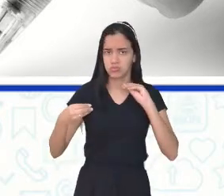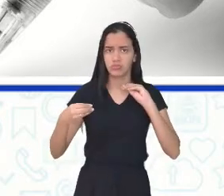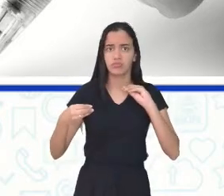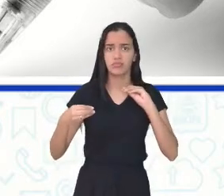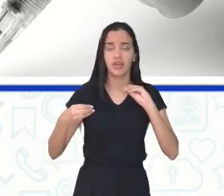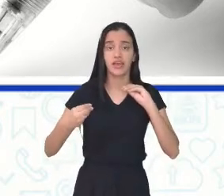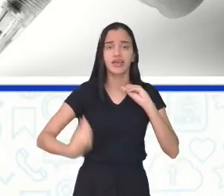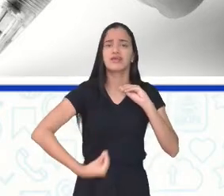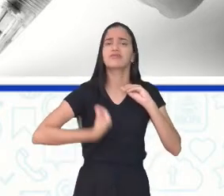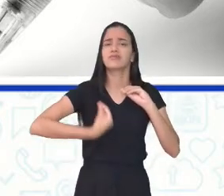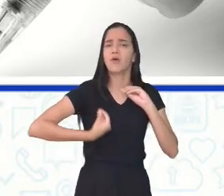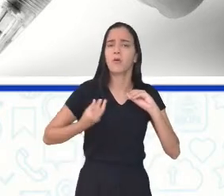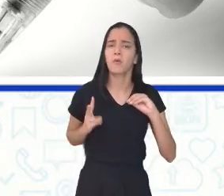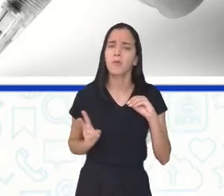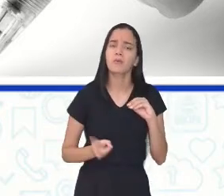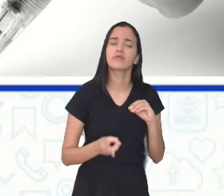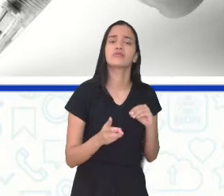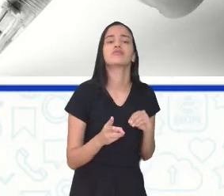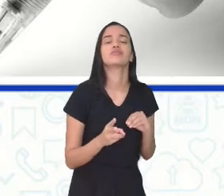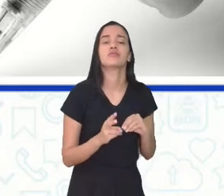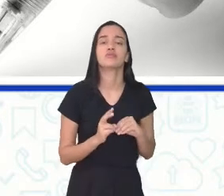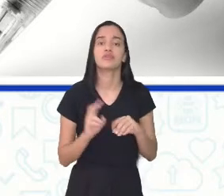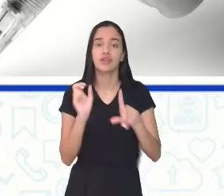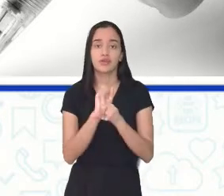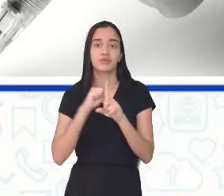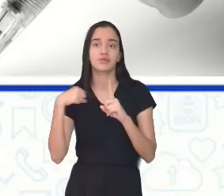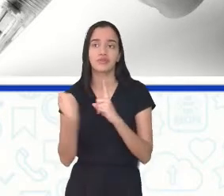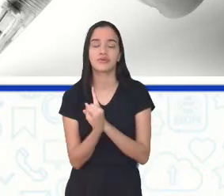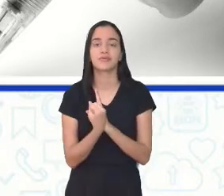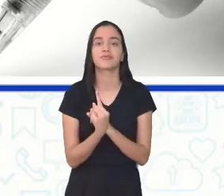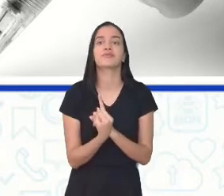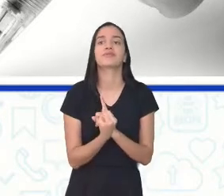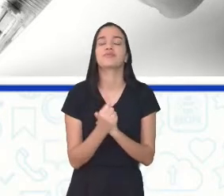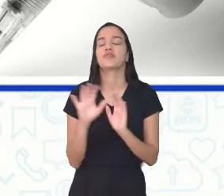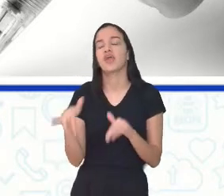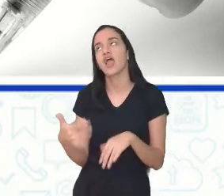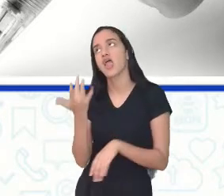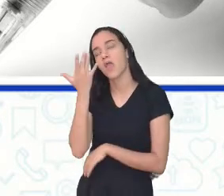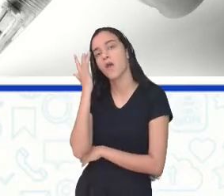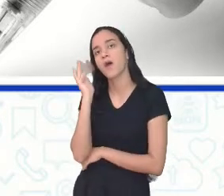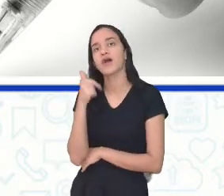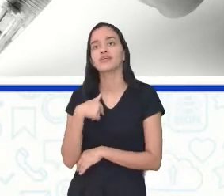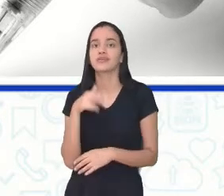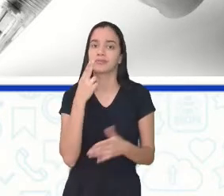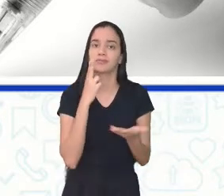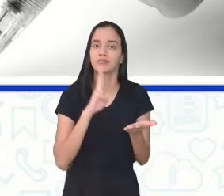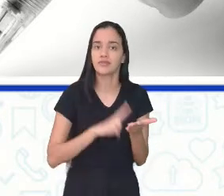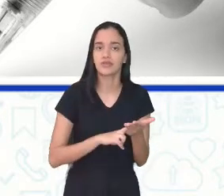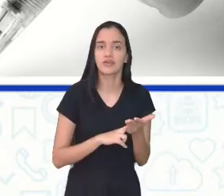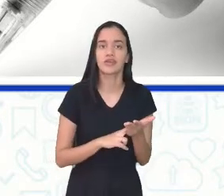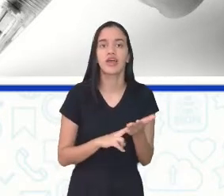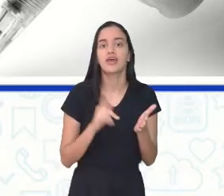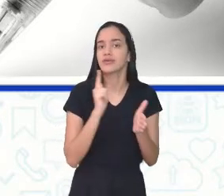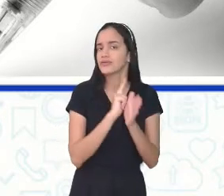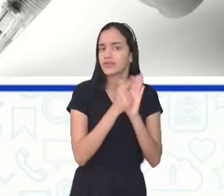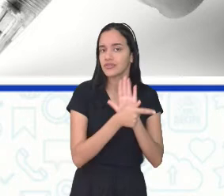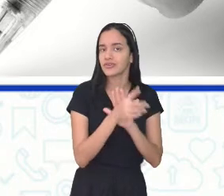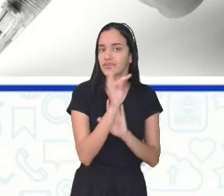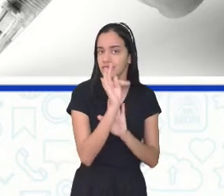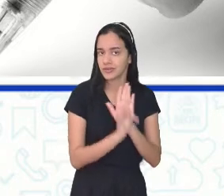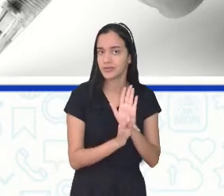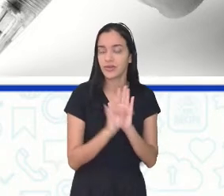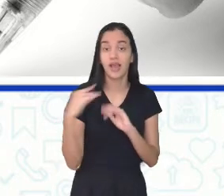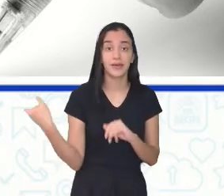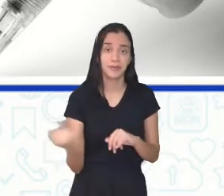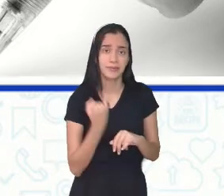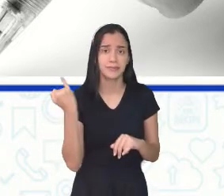fique bem vivo, contribuindo na nossa sociedade. Verdade, demais. Eu acho que a carta do leitor, assim como outros gêneros textuais, ela é um